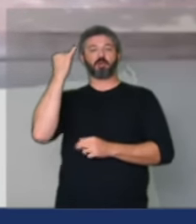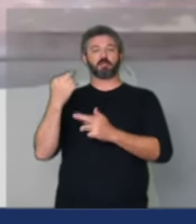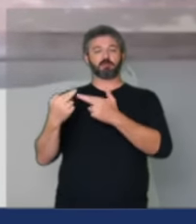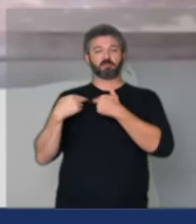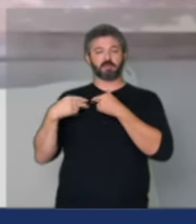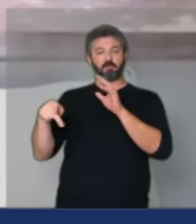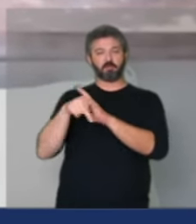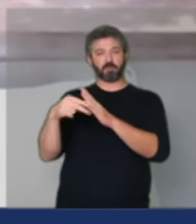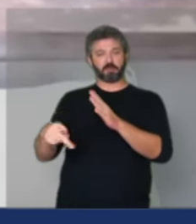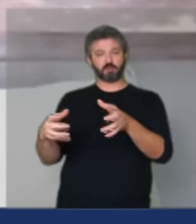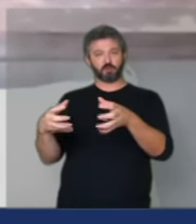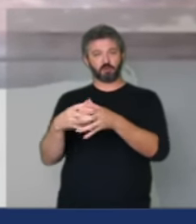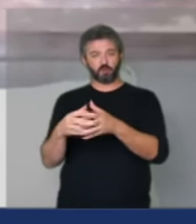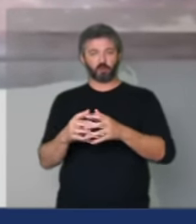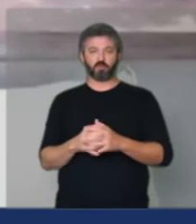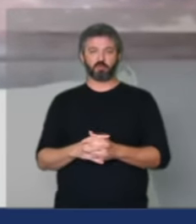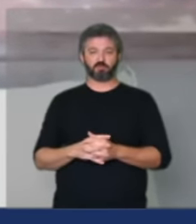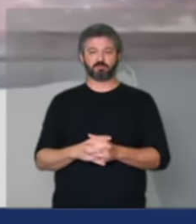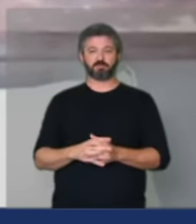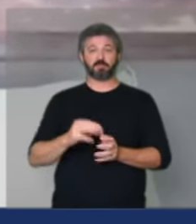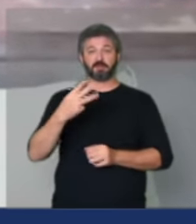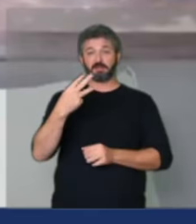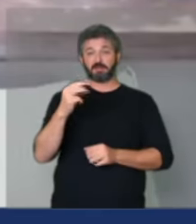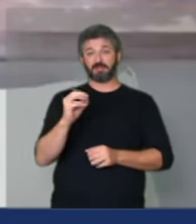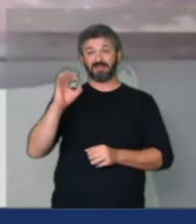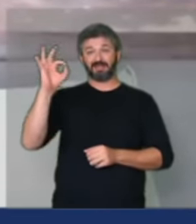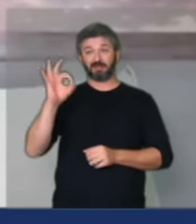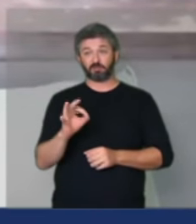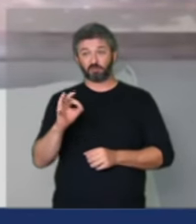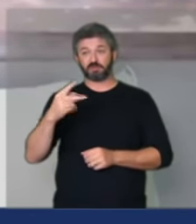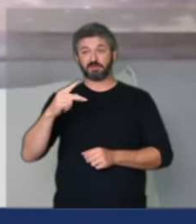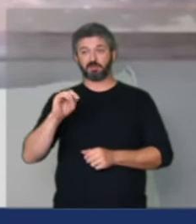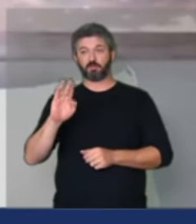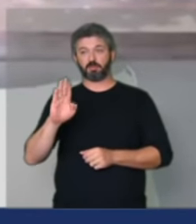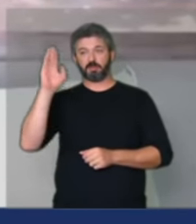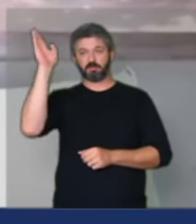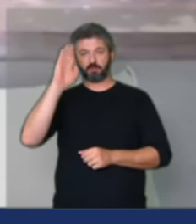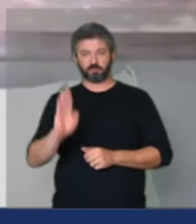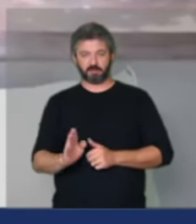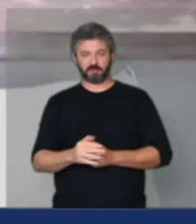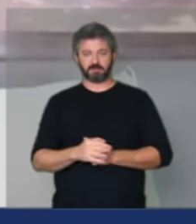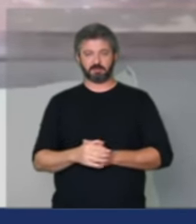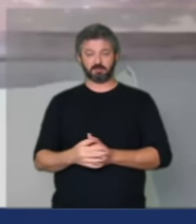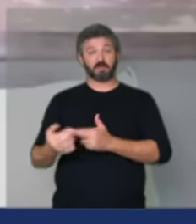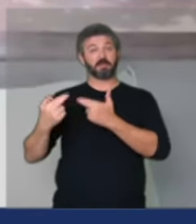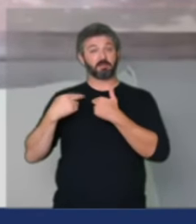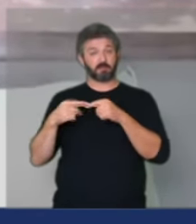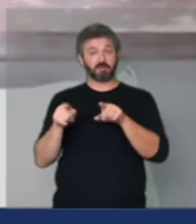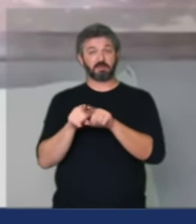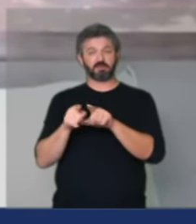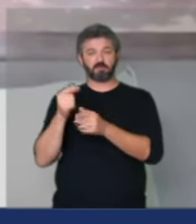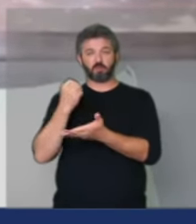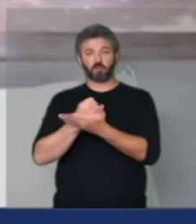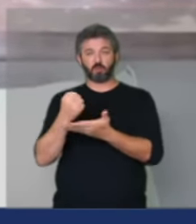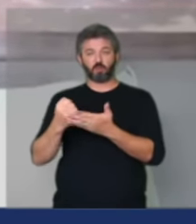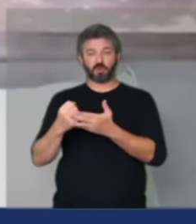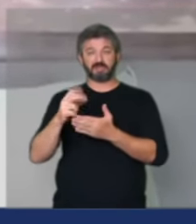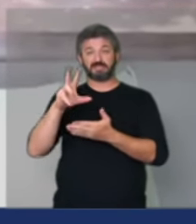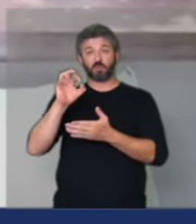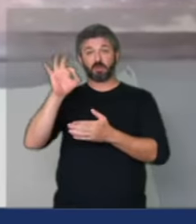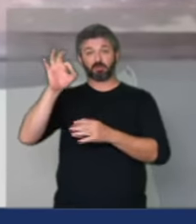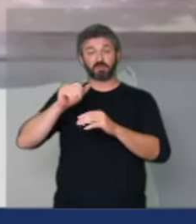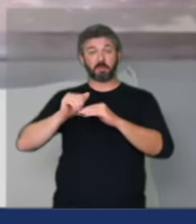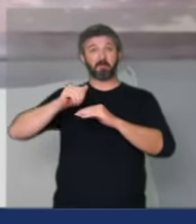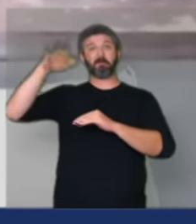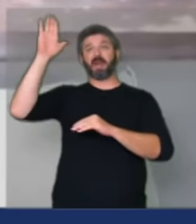representa senhor presidente trinta por cento do PIB brasileiro responsáveis responsáveis por gerar mais da metade dos